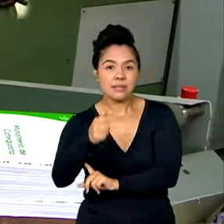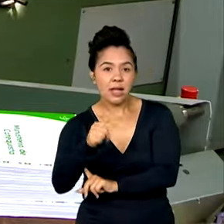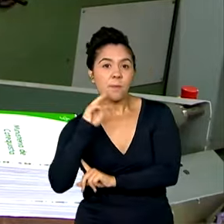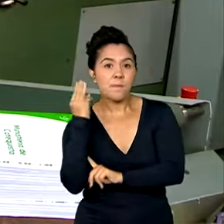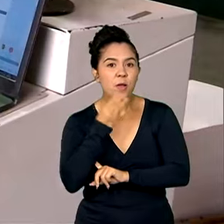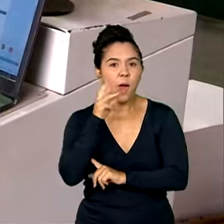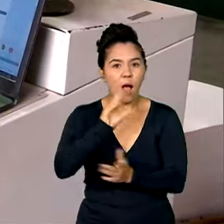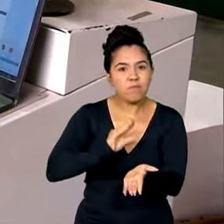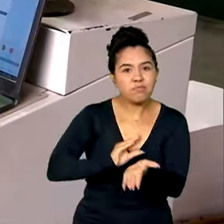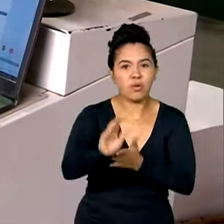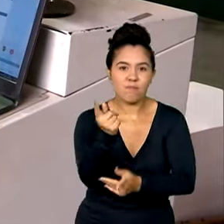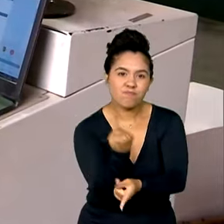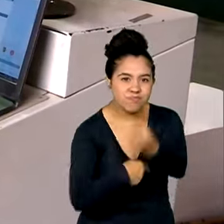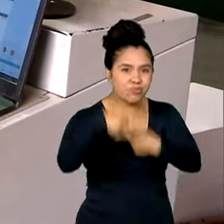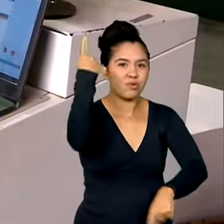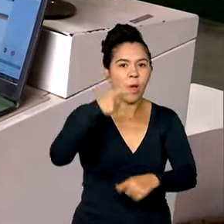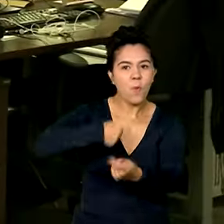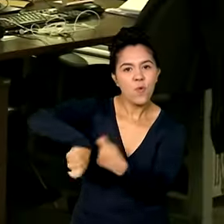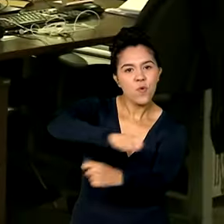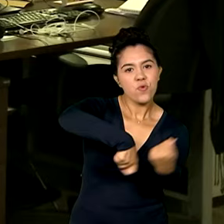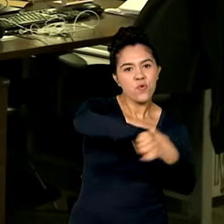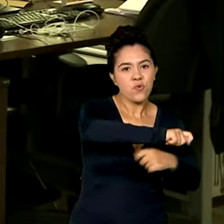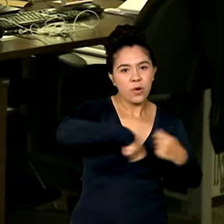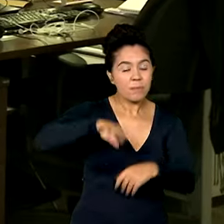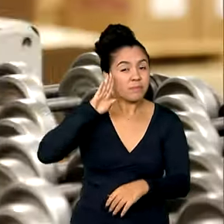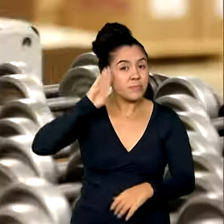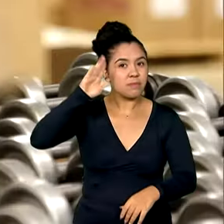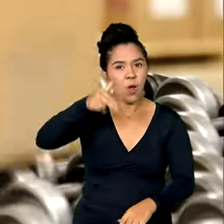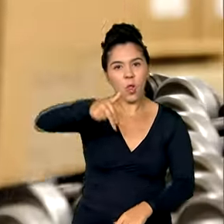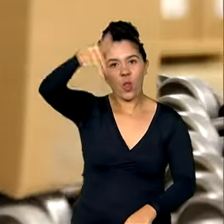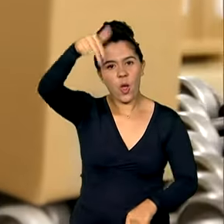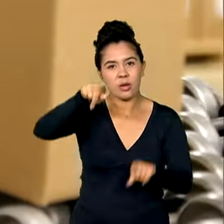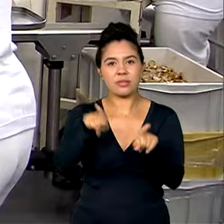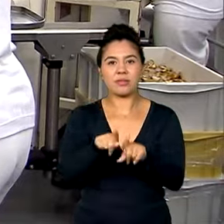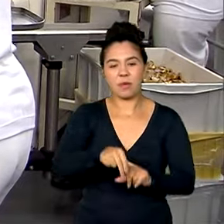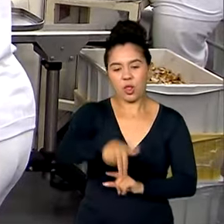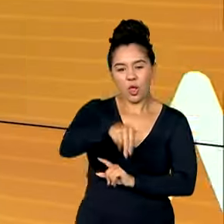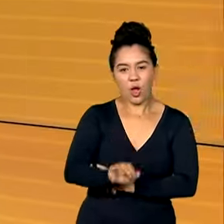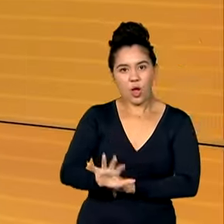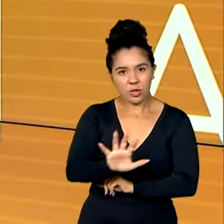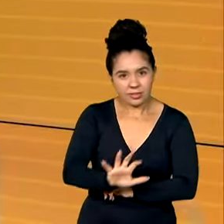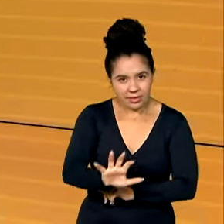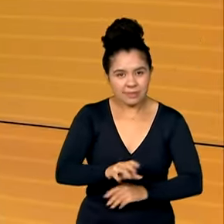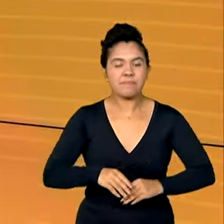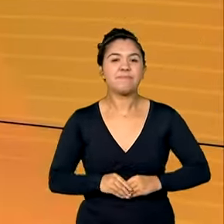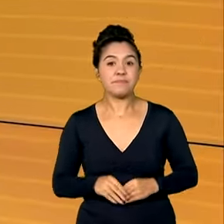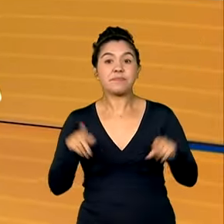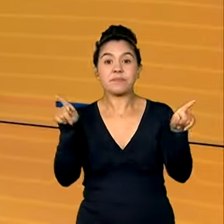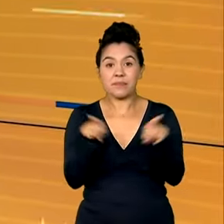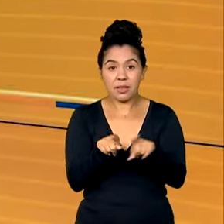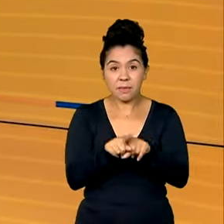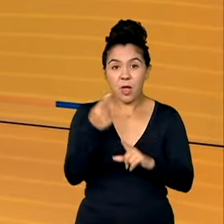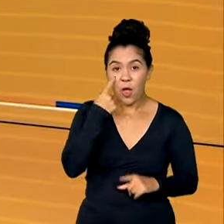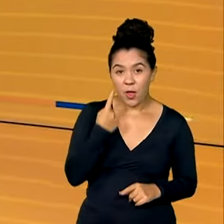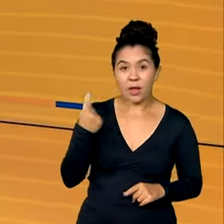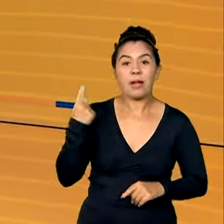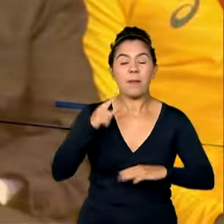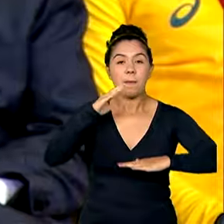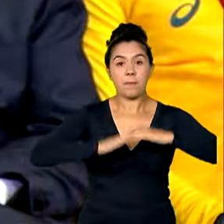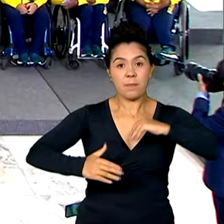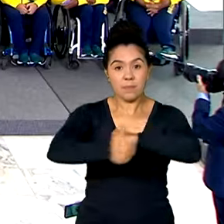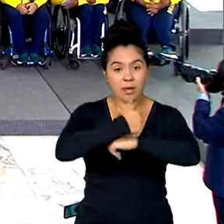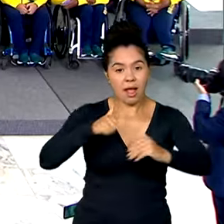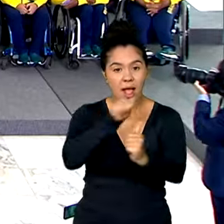reais vão alavancar pequenos negócios, especialmente do Norte e Nordeste. E veja também, atletas